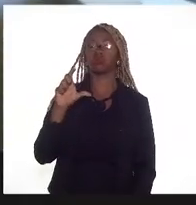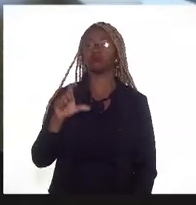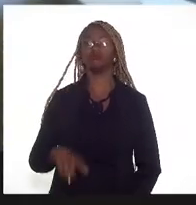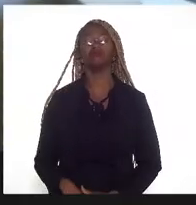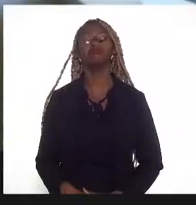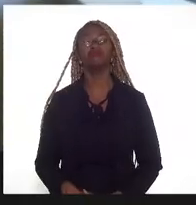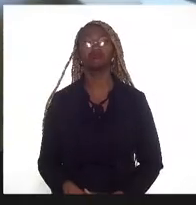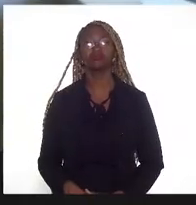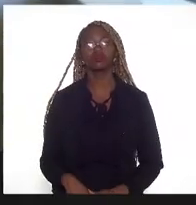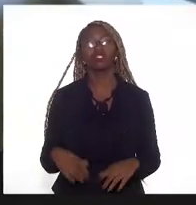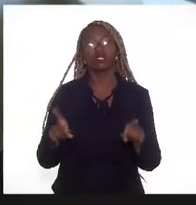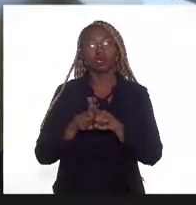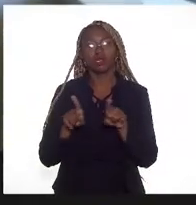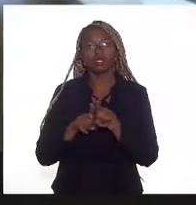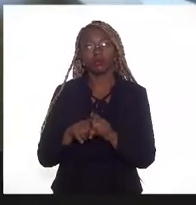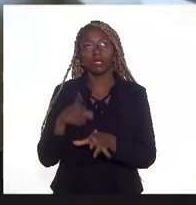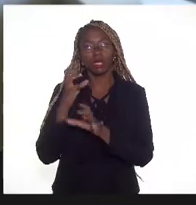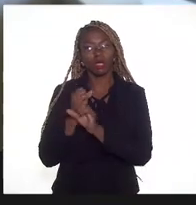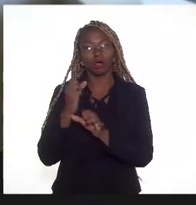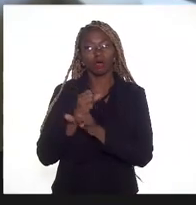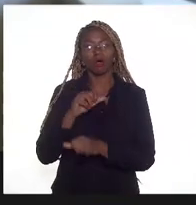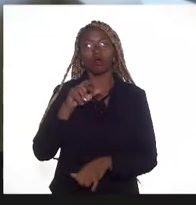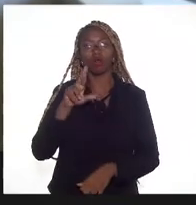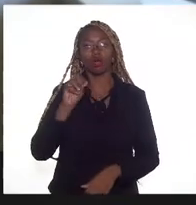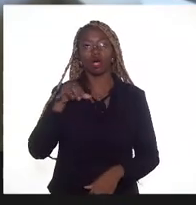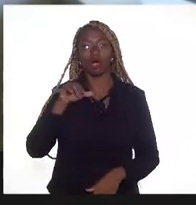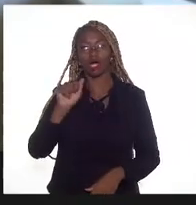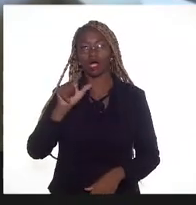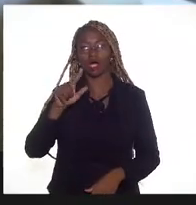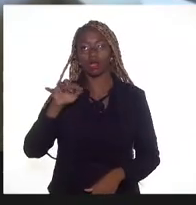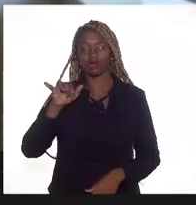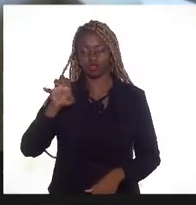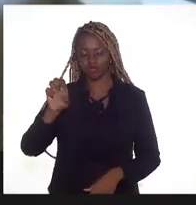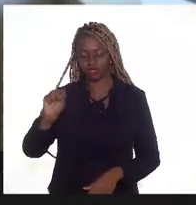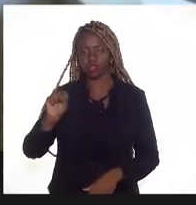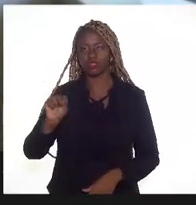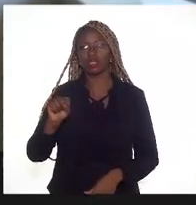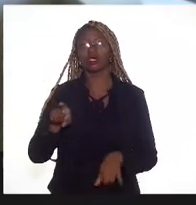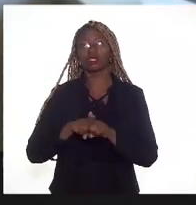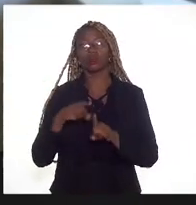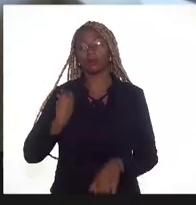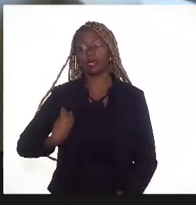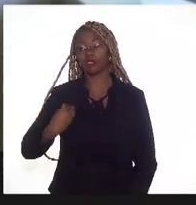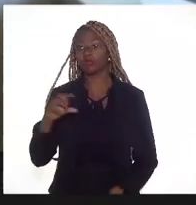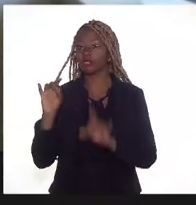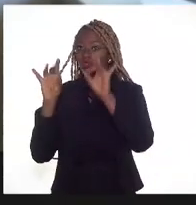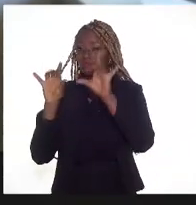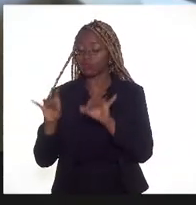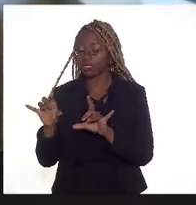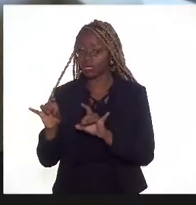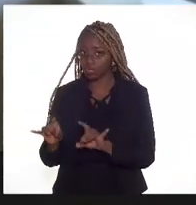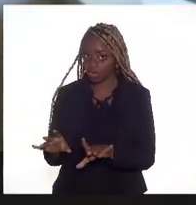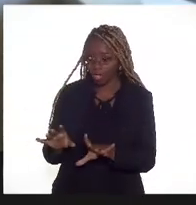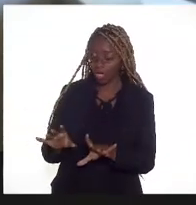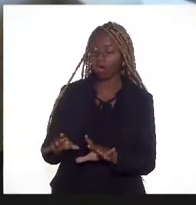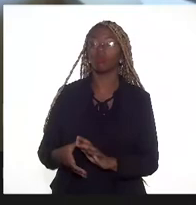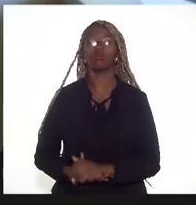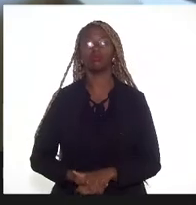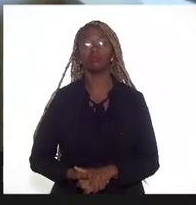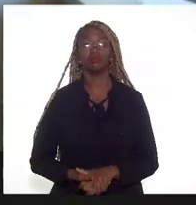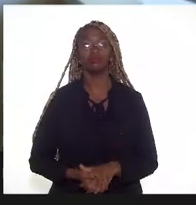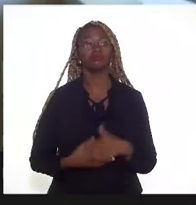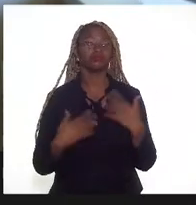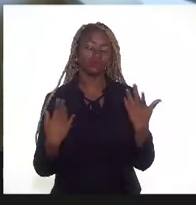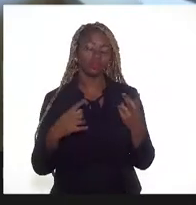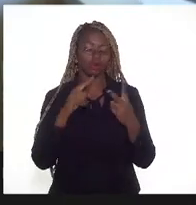cálculo dos participações especiais na extração do gás em correntes distintas. Então, esses